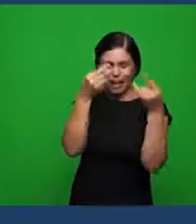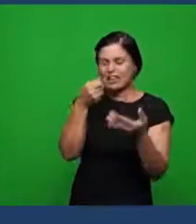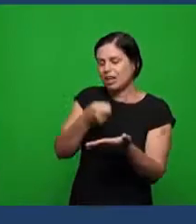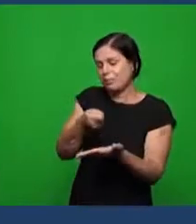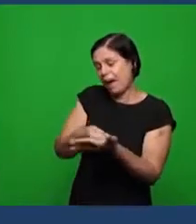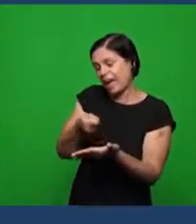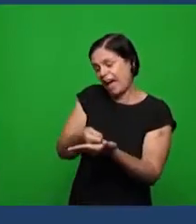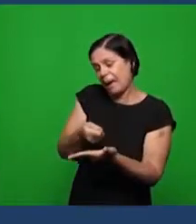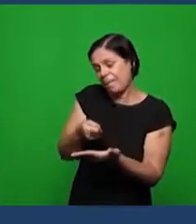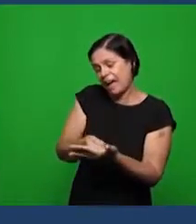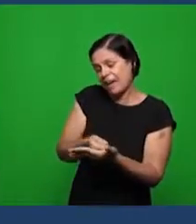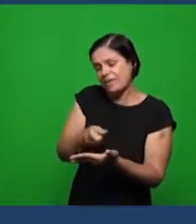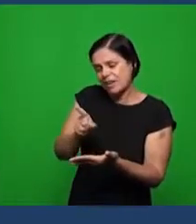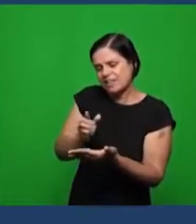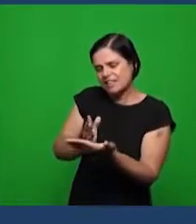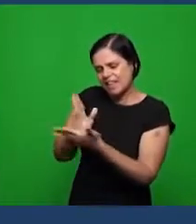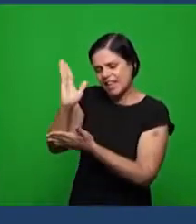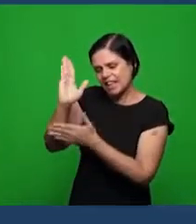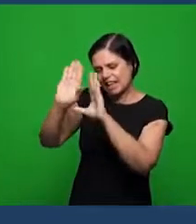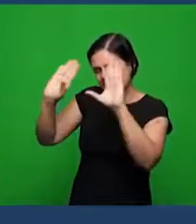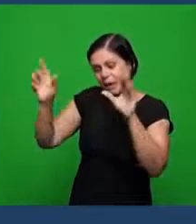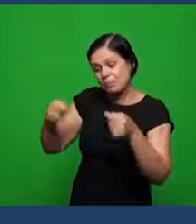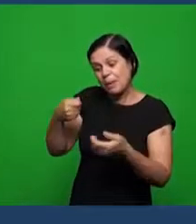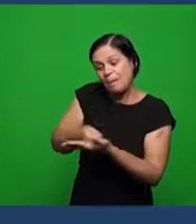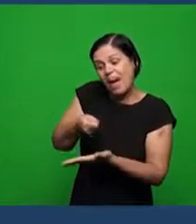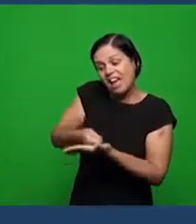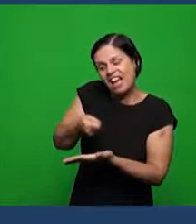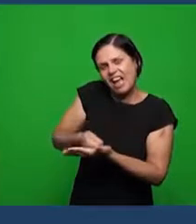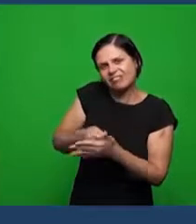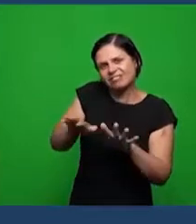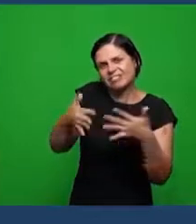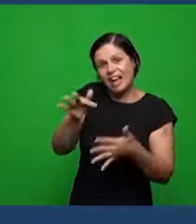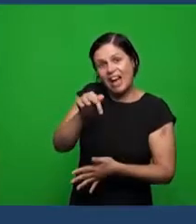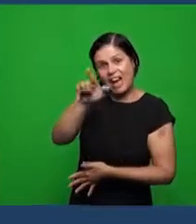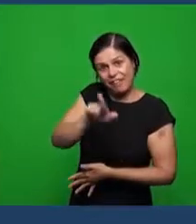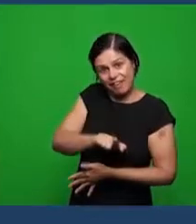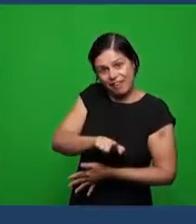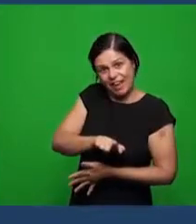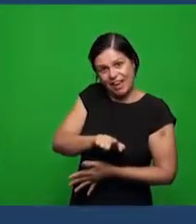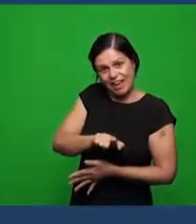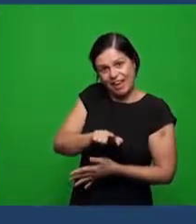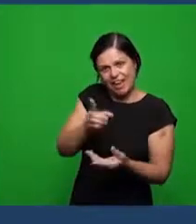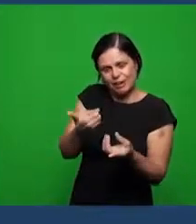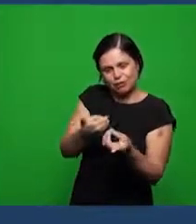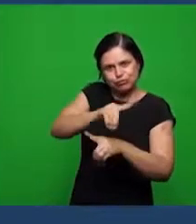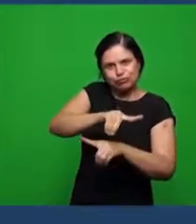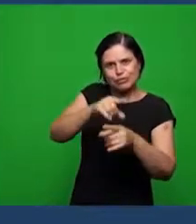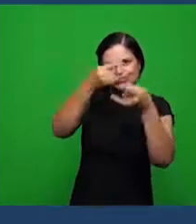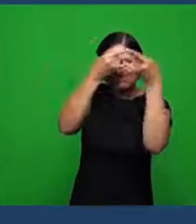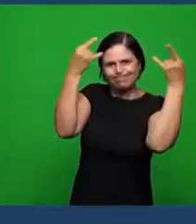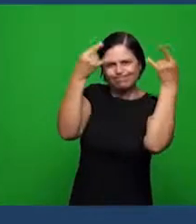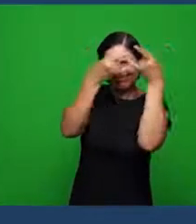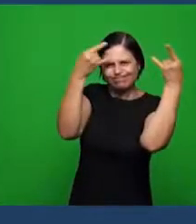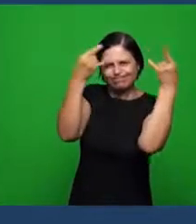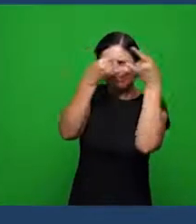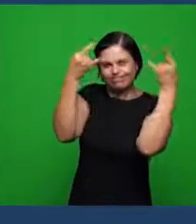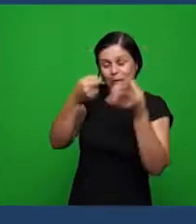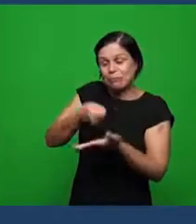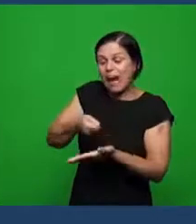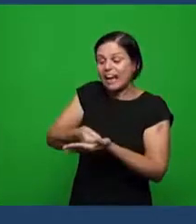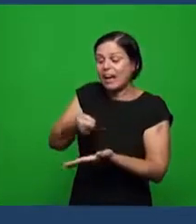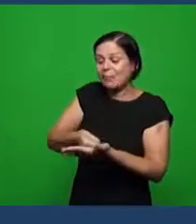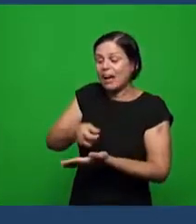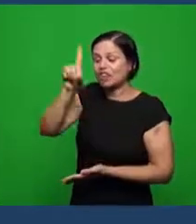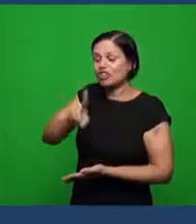venda de relíquia então a fé agora ela é materializada o homem para ter sentir a fé ele tem que ter alguma coisa material para